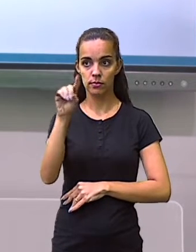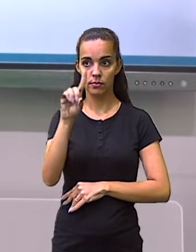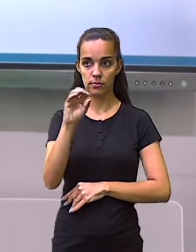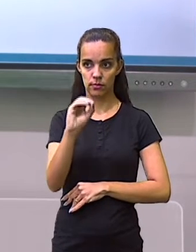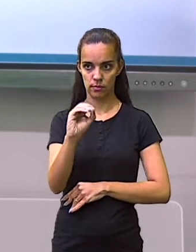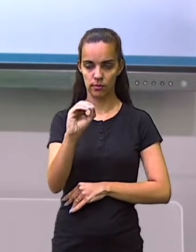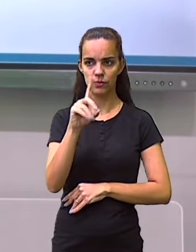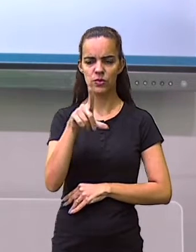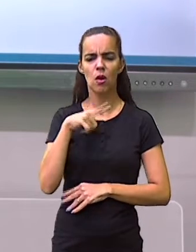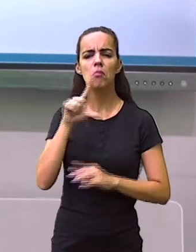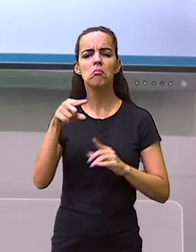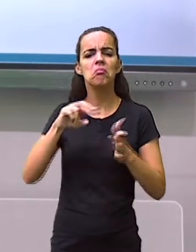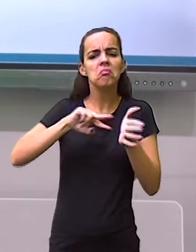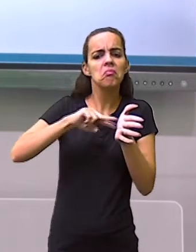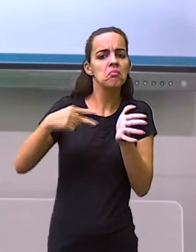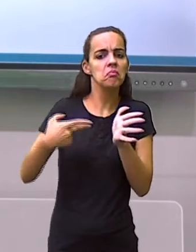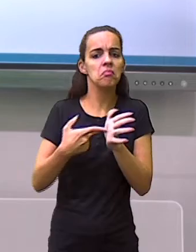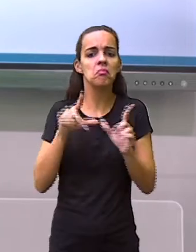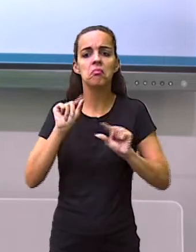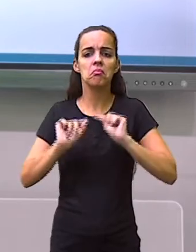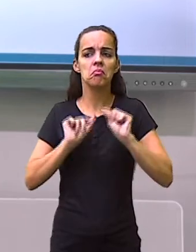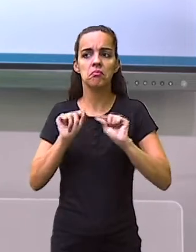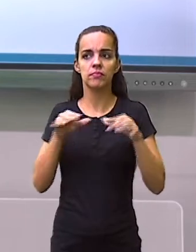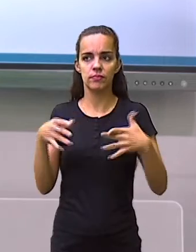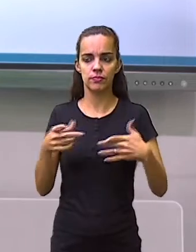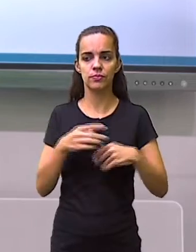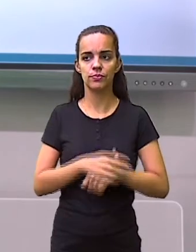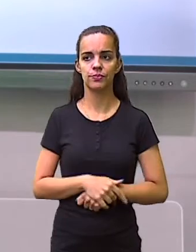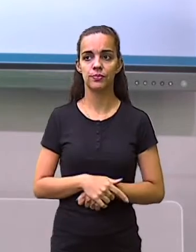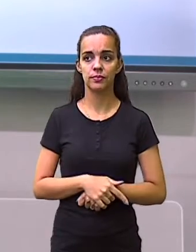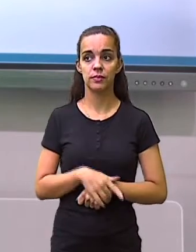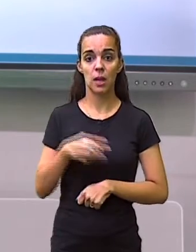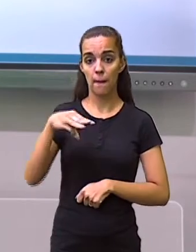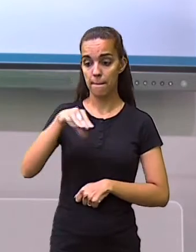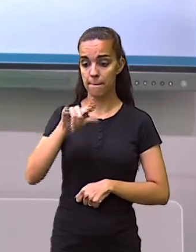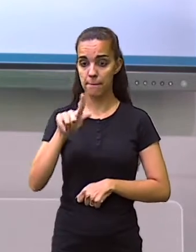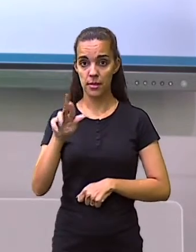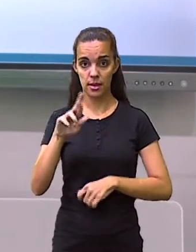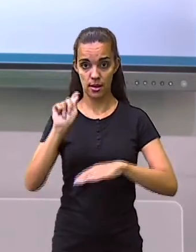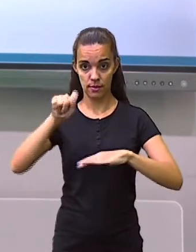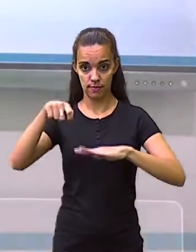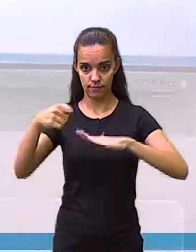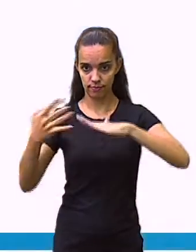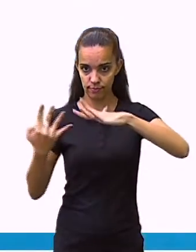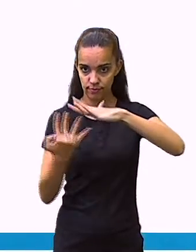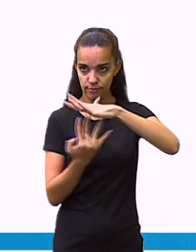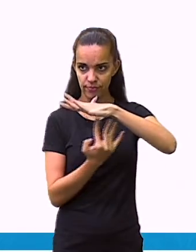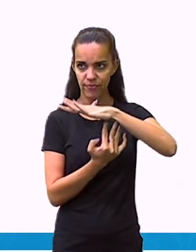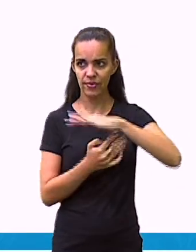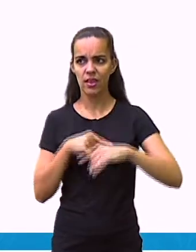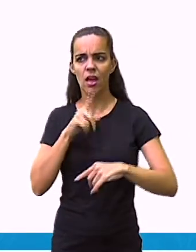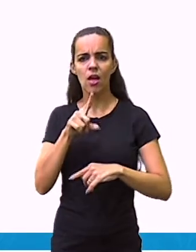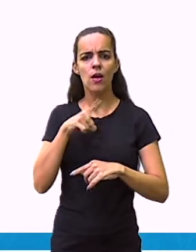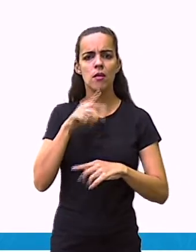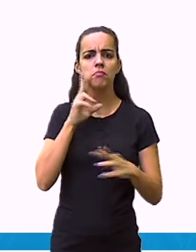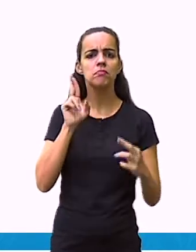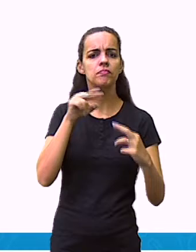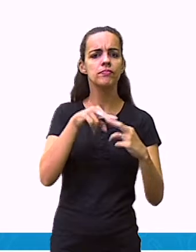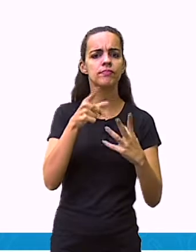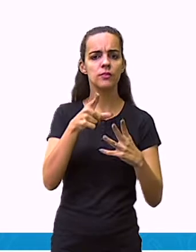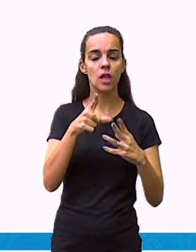deste termo? O termo migração corresponde ao